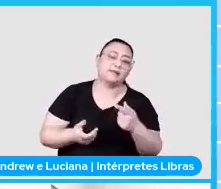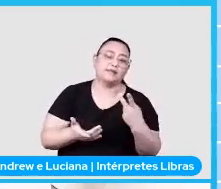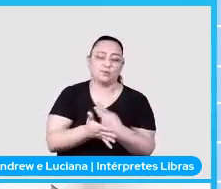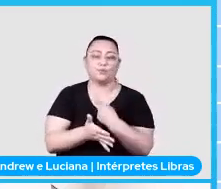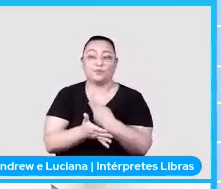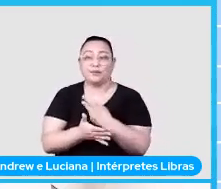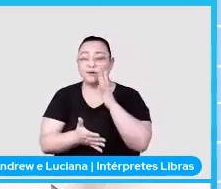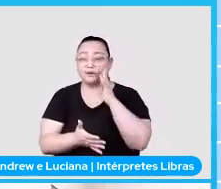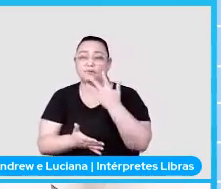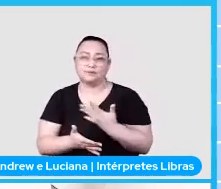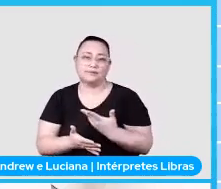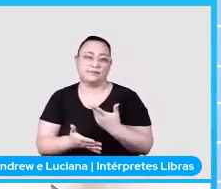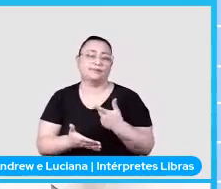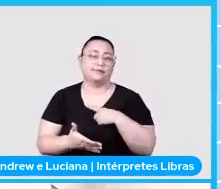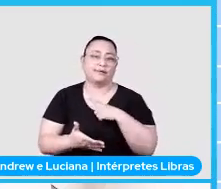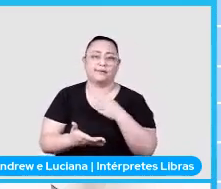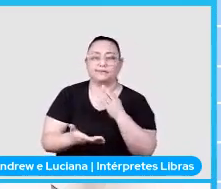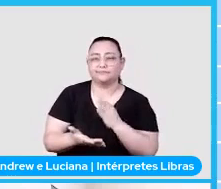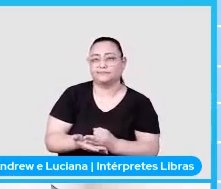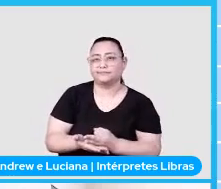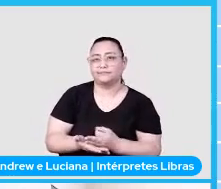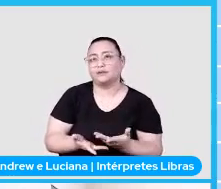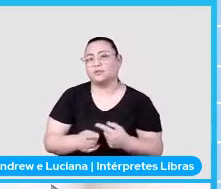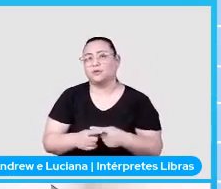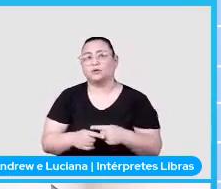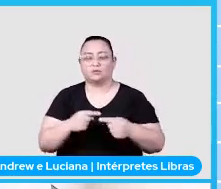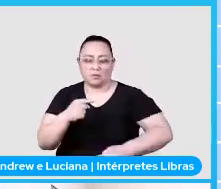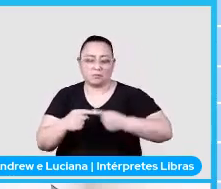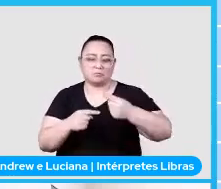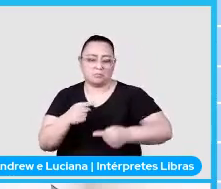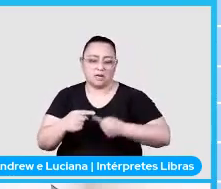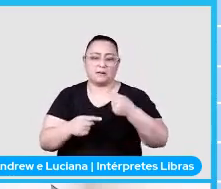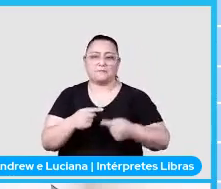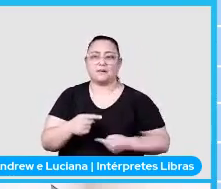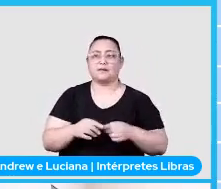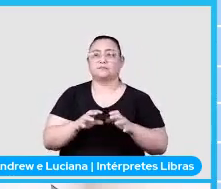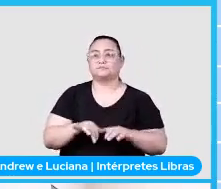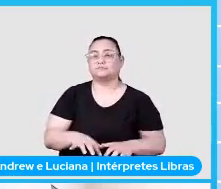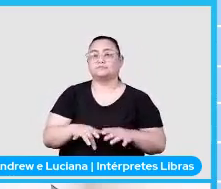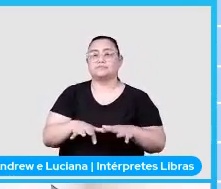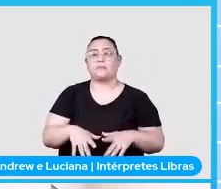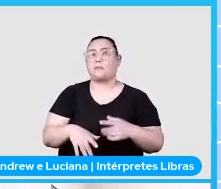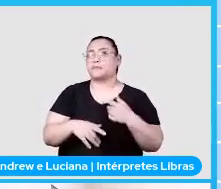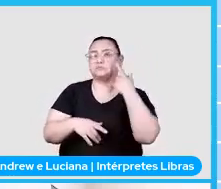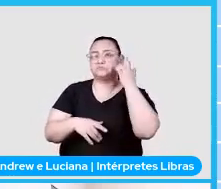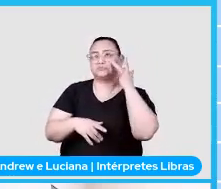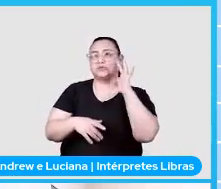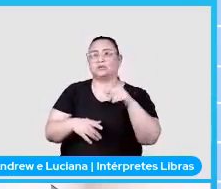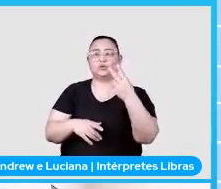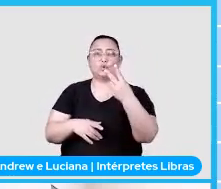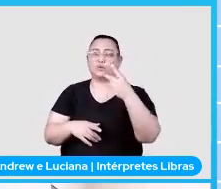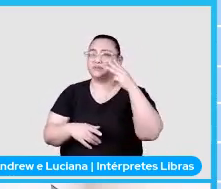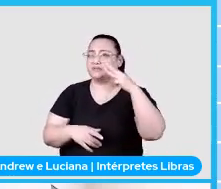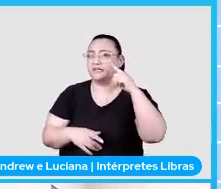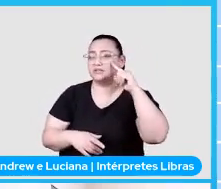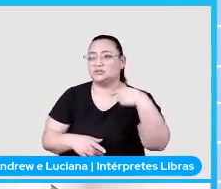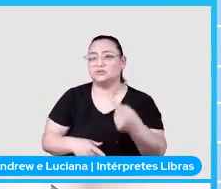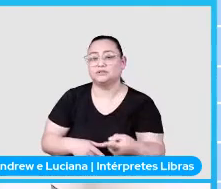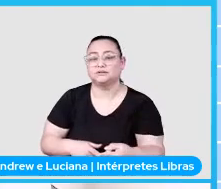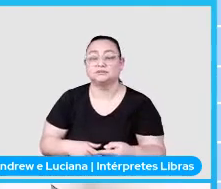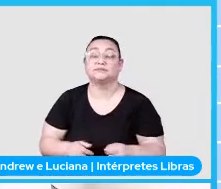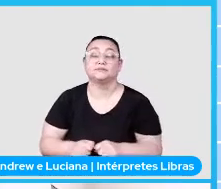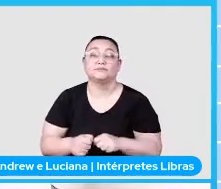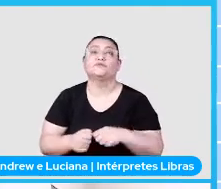gerado. Porque estou rodando o Scrapy na minha máquina agora, mas daqui a, sei lá, dois, três dias eu vou estar